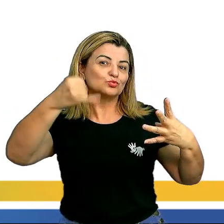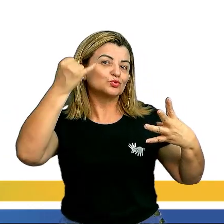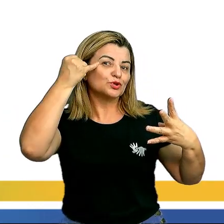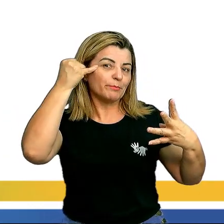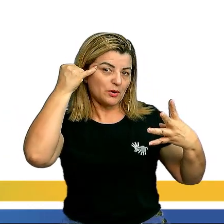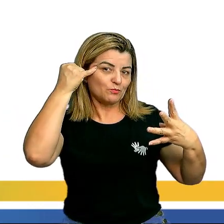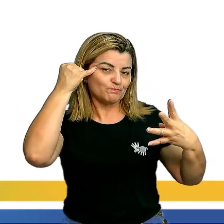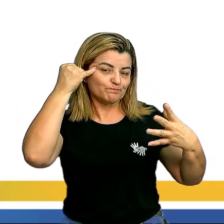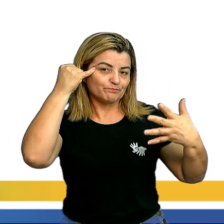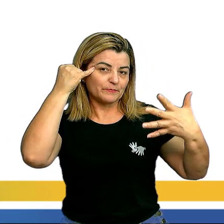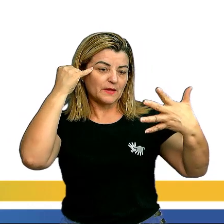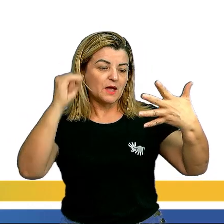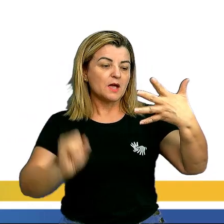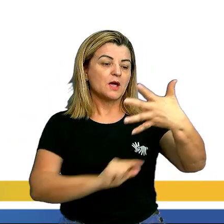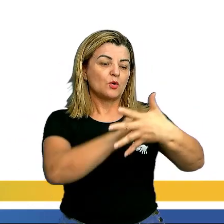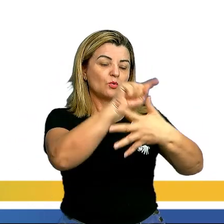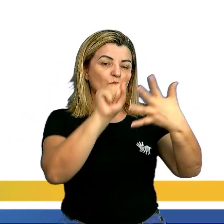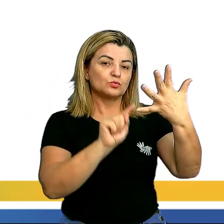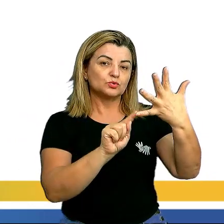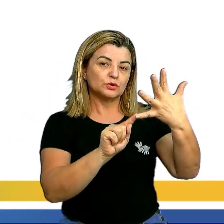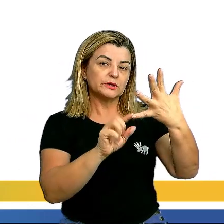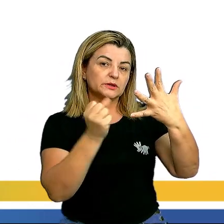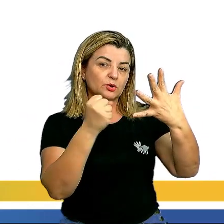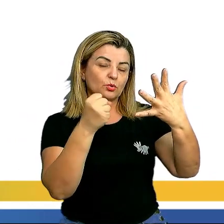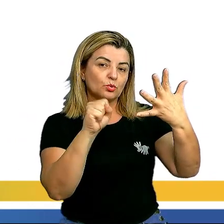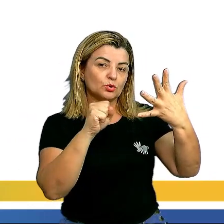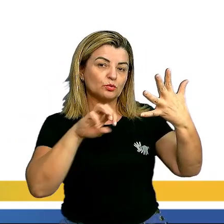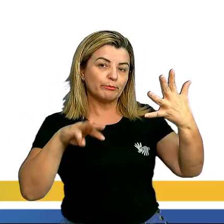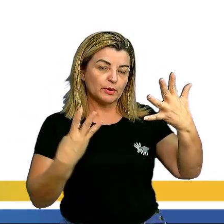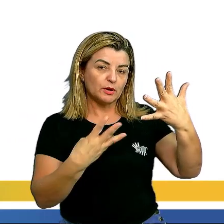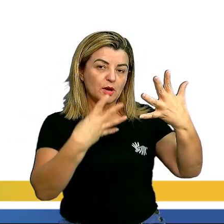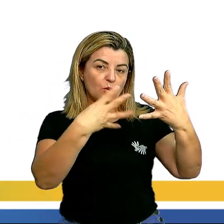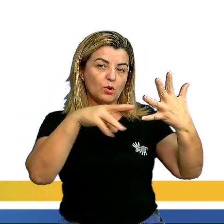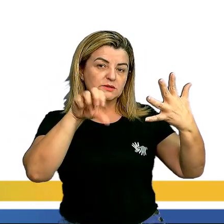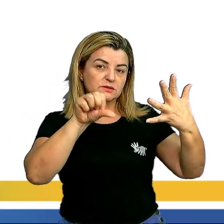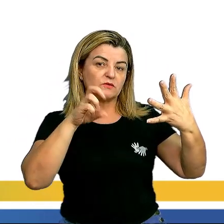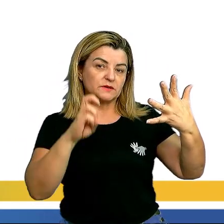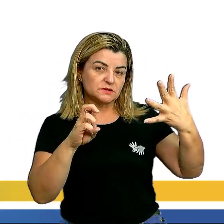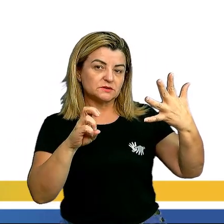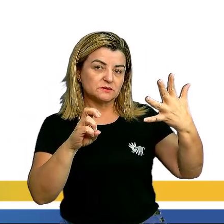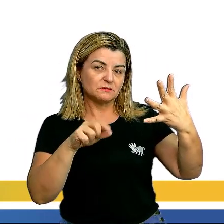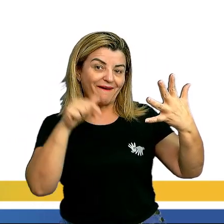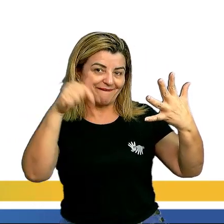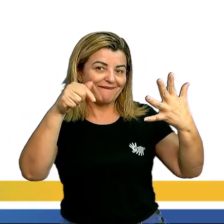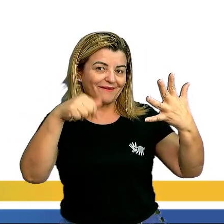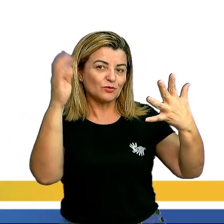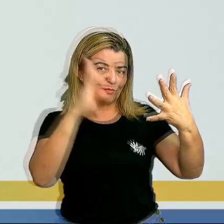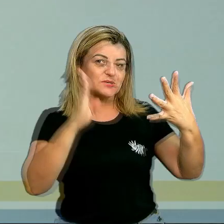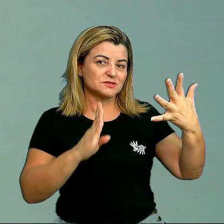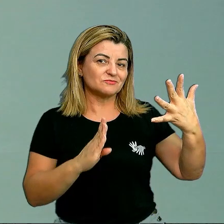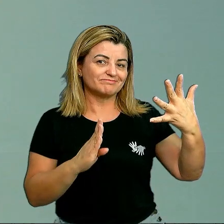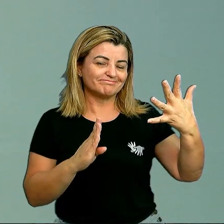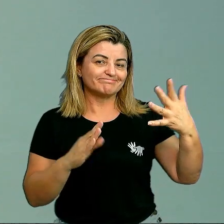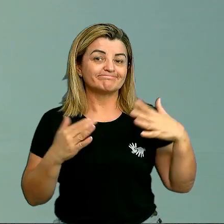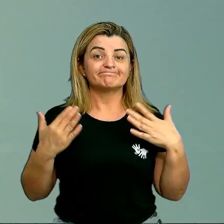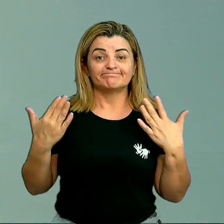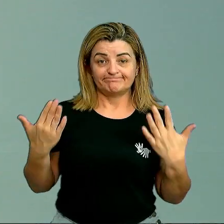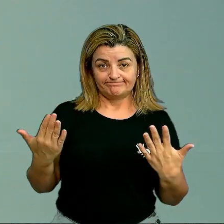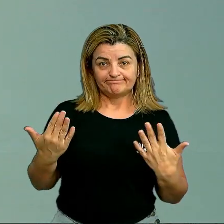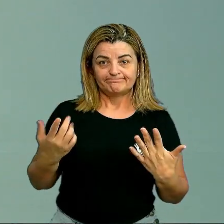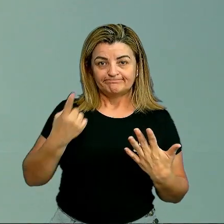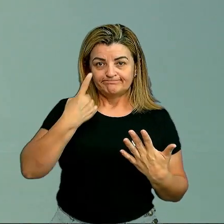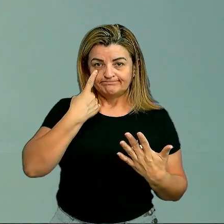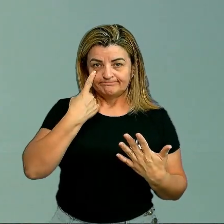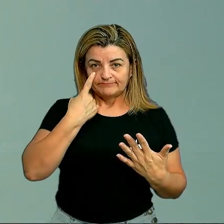E 88 mil 495 no Brasil. Então, nesse caso,